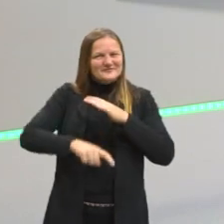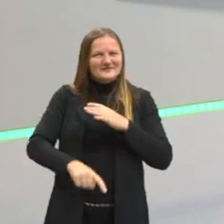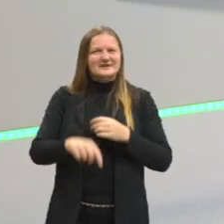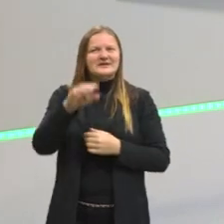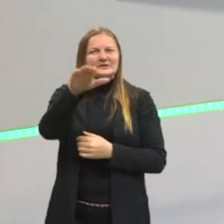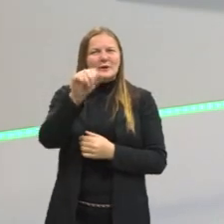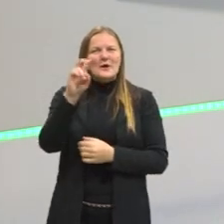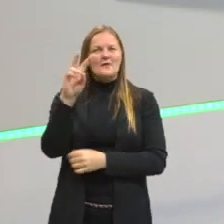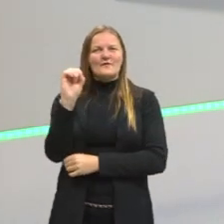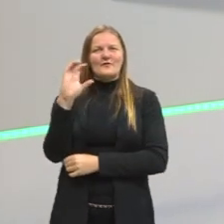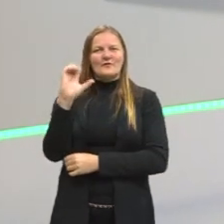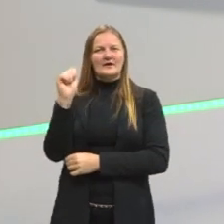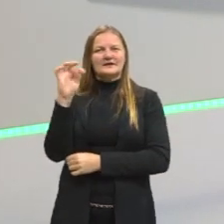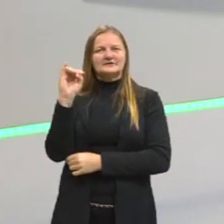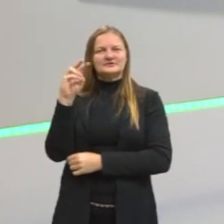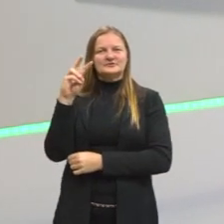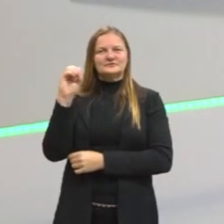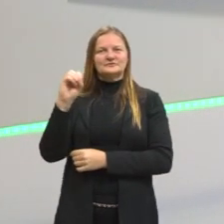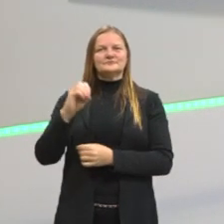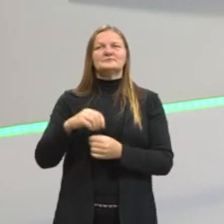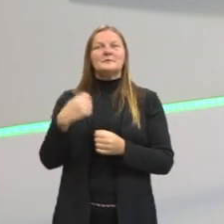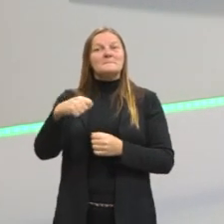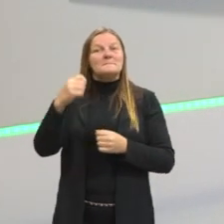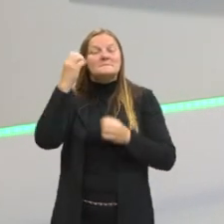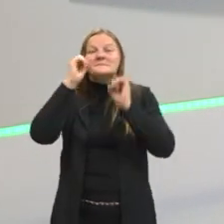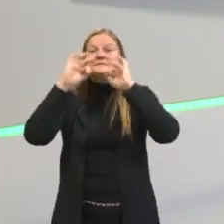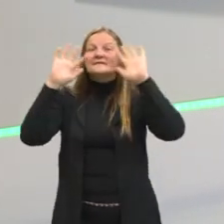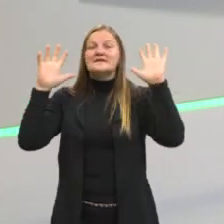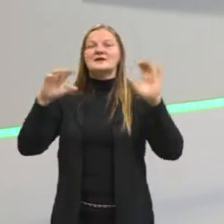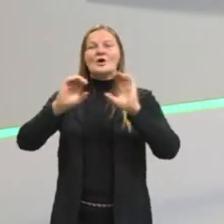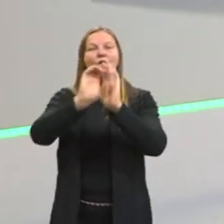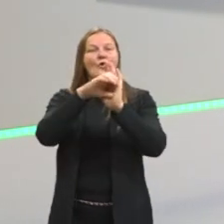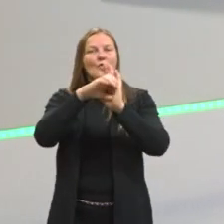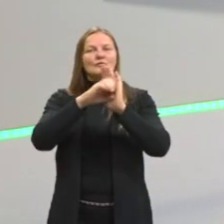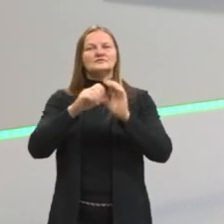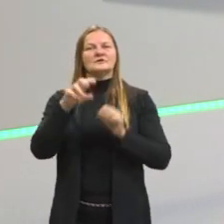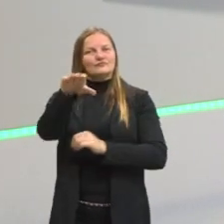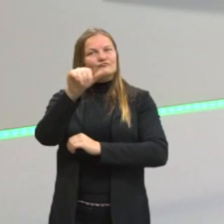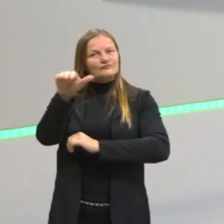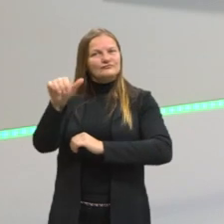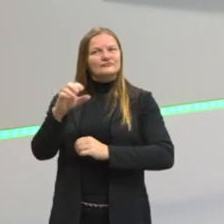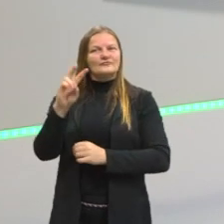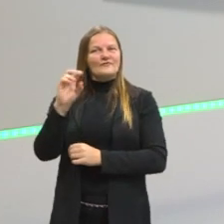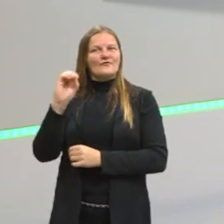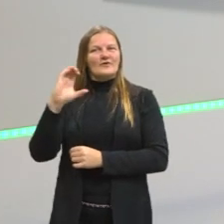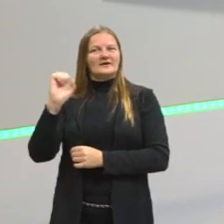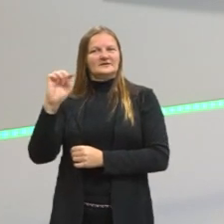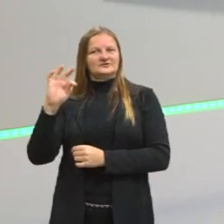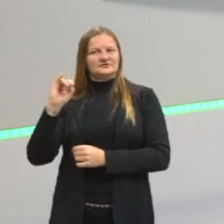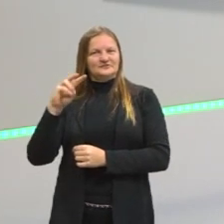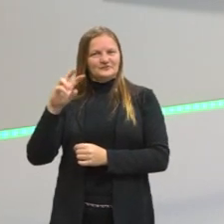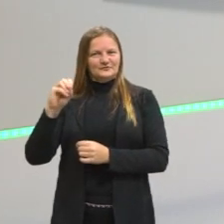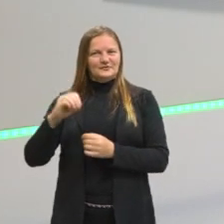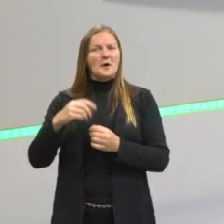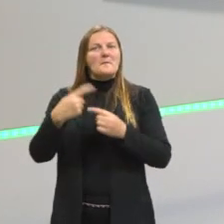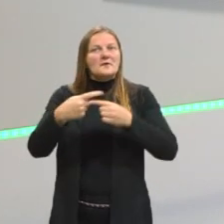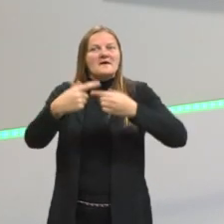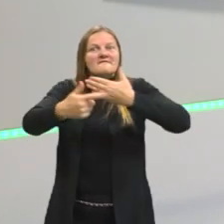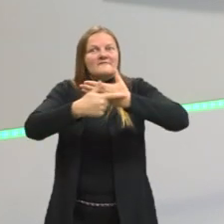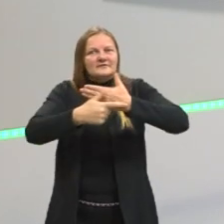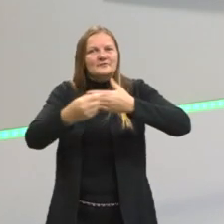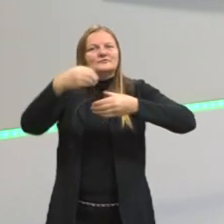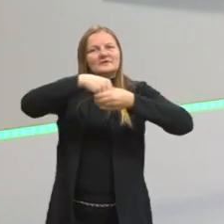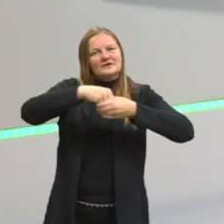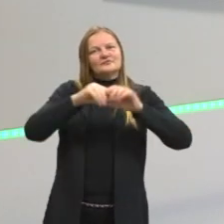entender essa figura de linguagem, a gente precisa entender o conceito de vocativo, já que esta é a sua função